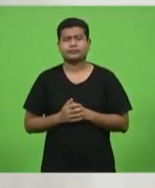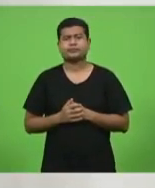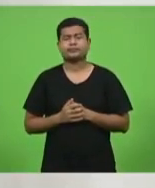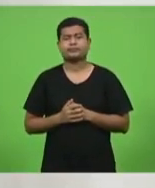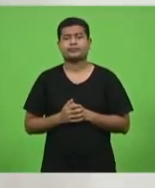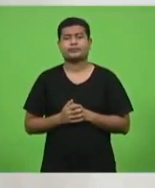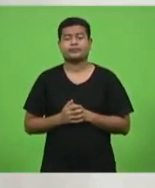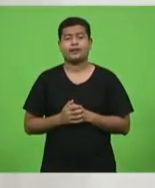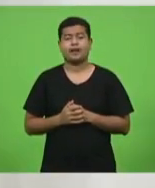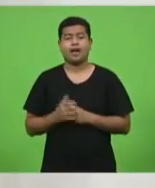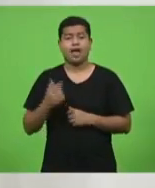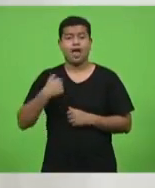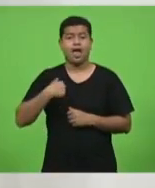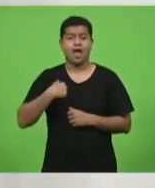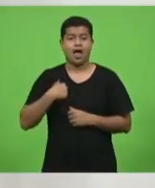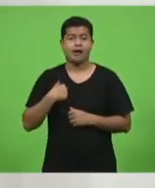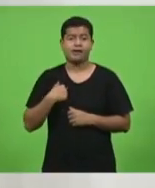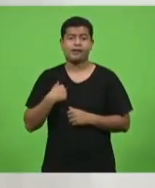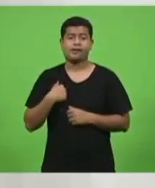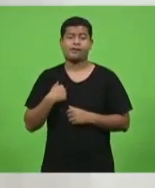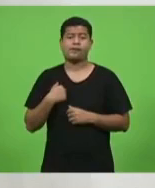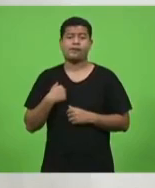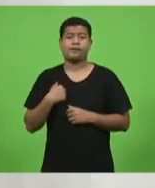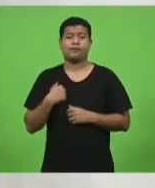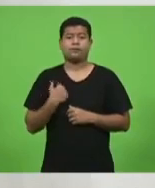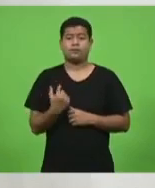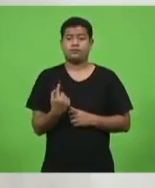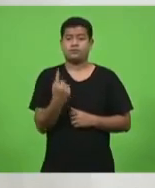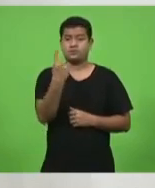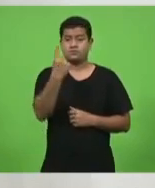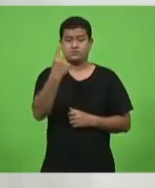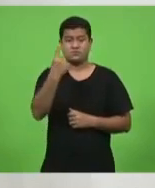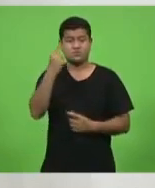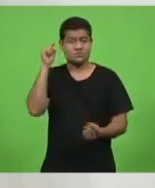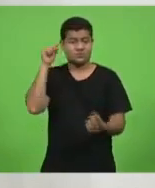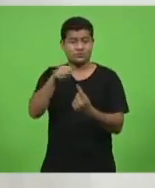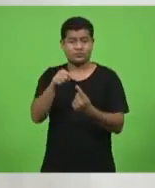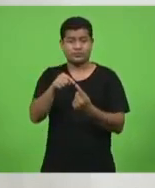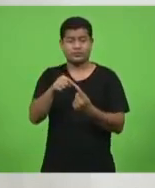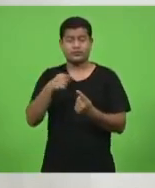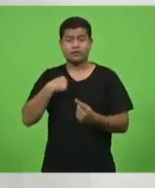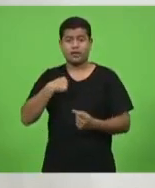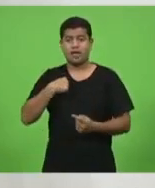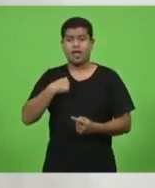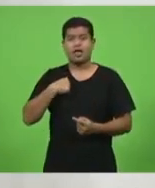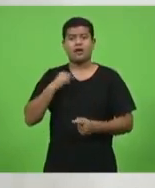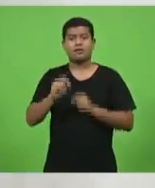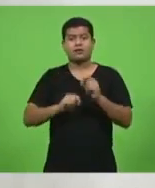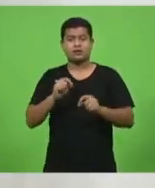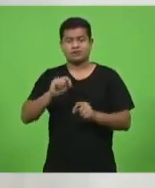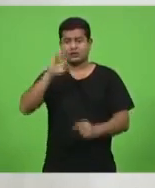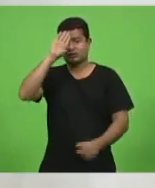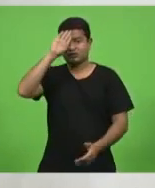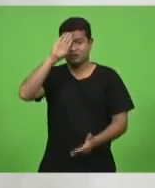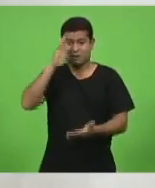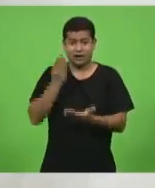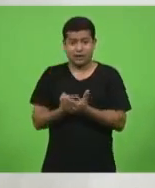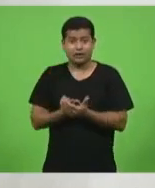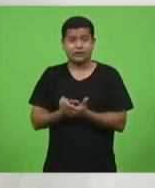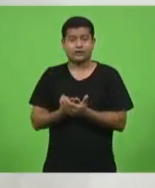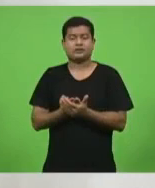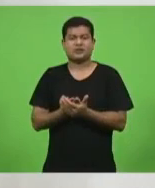o único compromisso que eu tenho aqui é com aquilo que eu acredito. Essa que é a verdade.